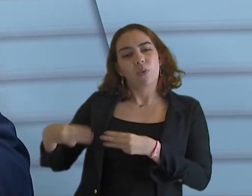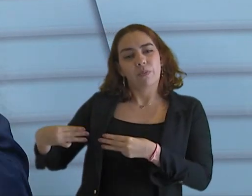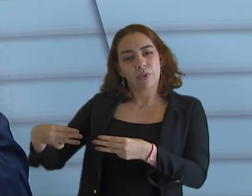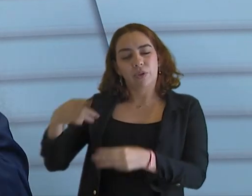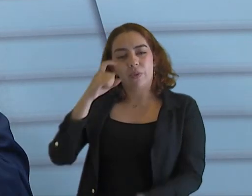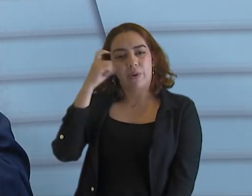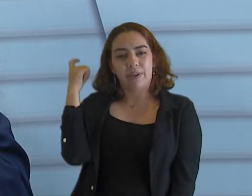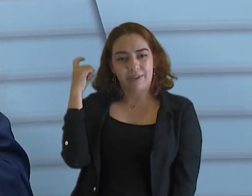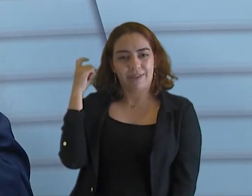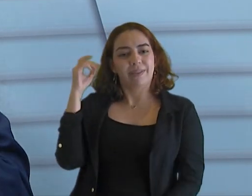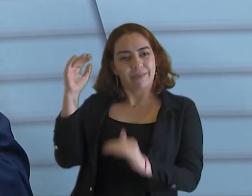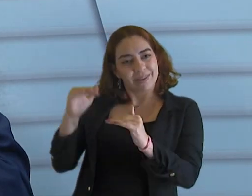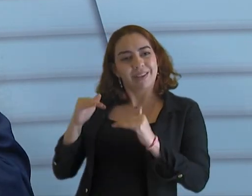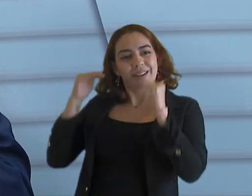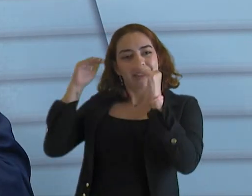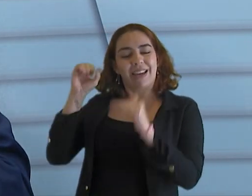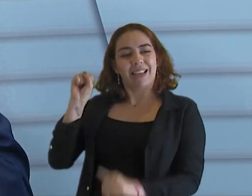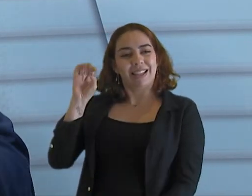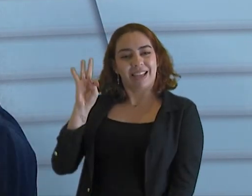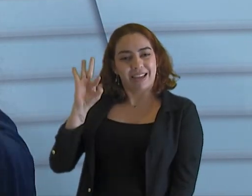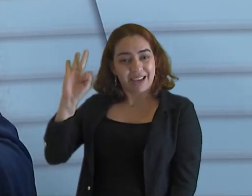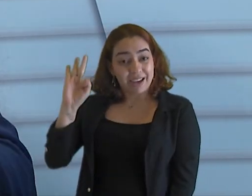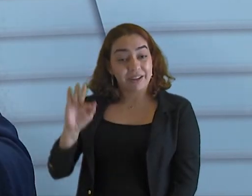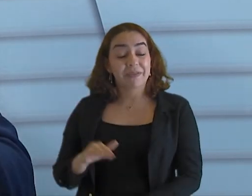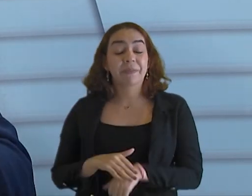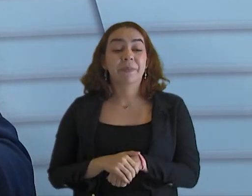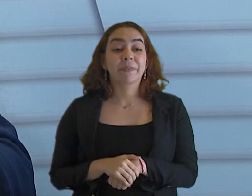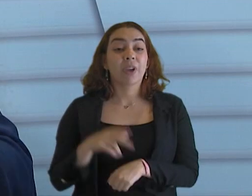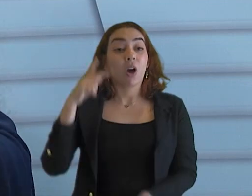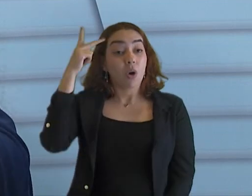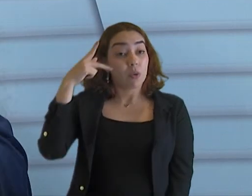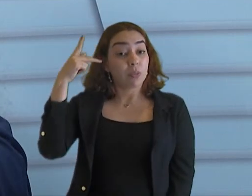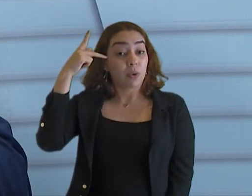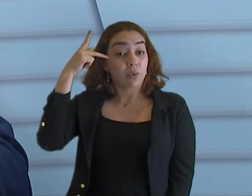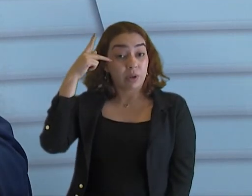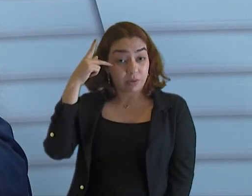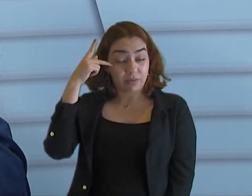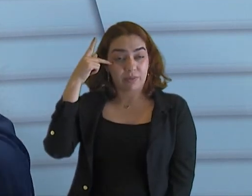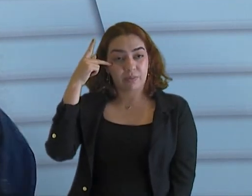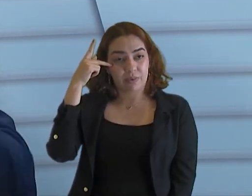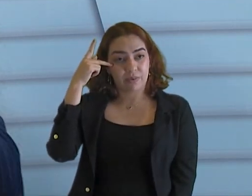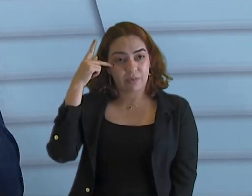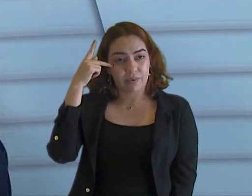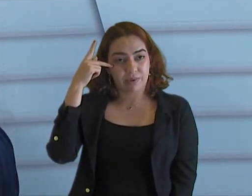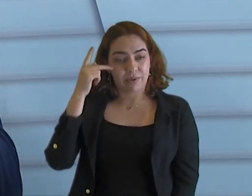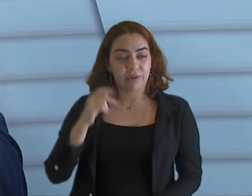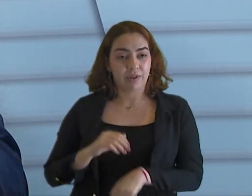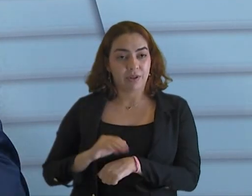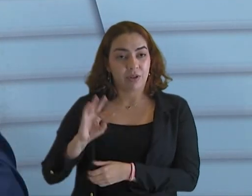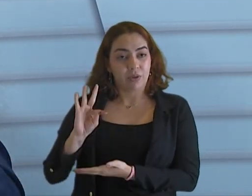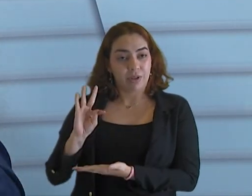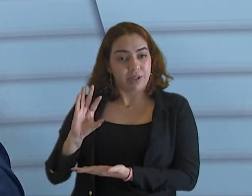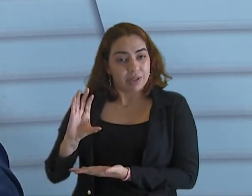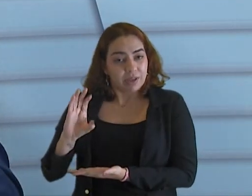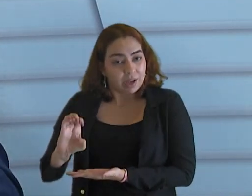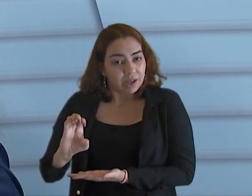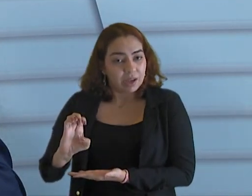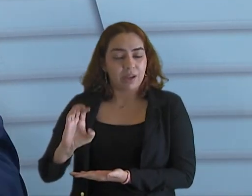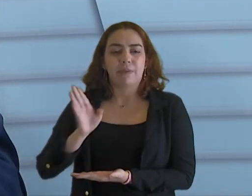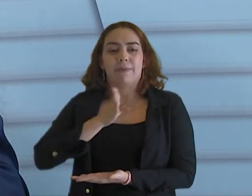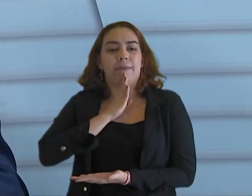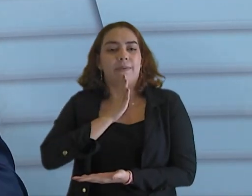ex-ministro do Supremo. Grande ministro, pessoal. Grande ministro do Supremo, que foi procurador do Tribunal de Contas, procurador de contas, ele conhece bem o